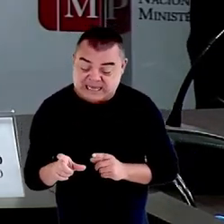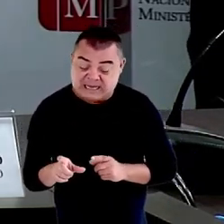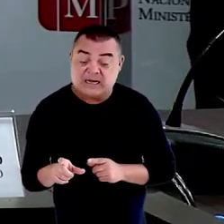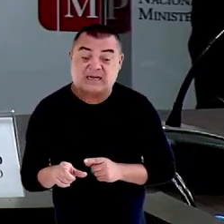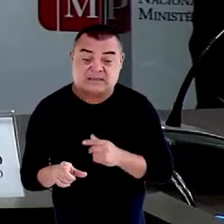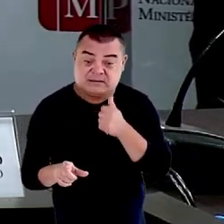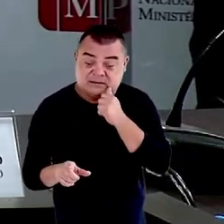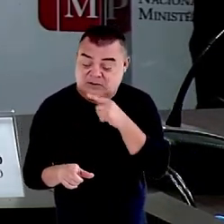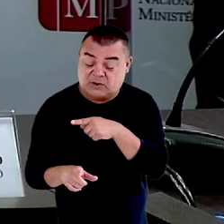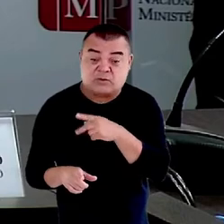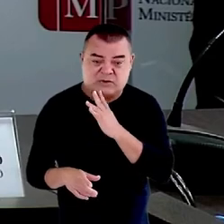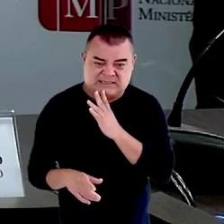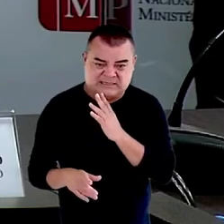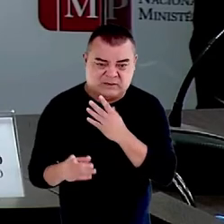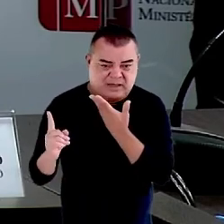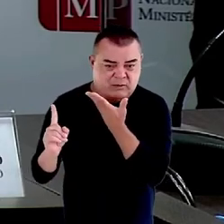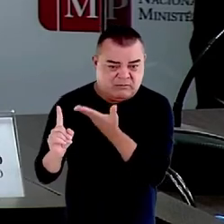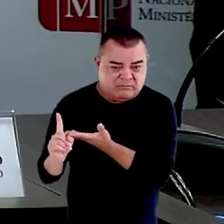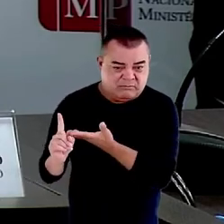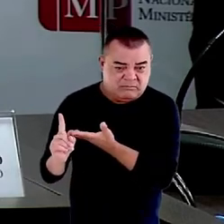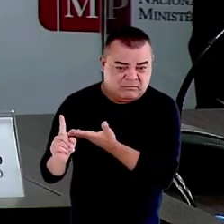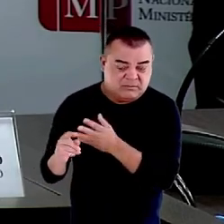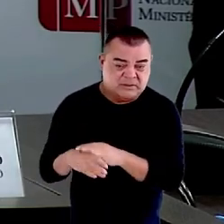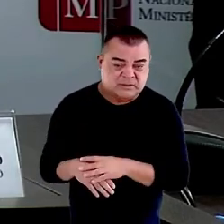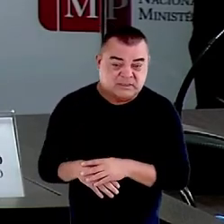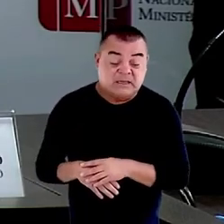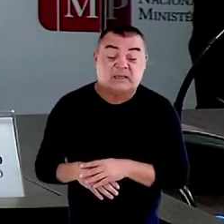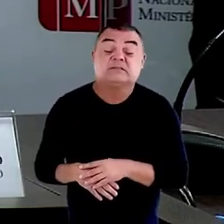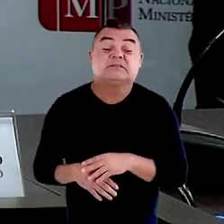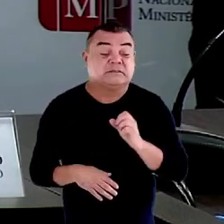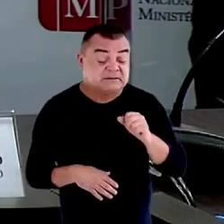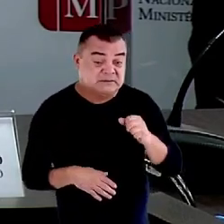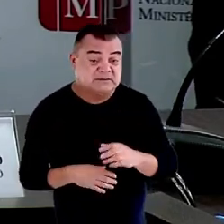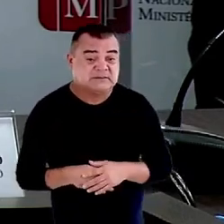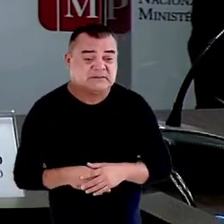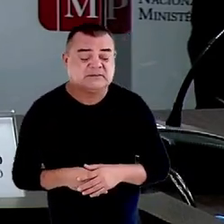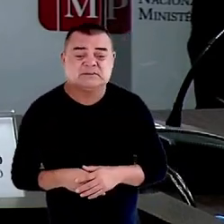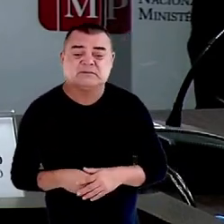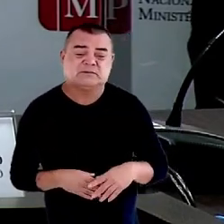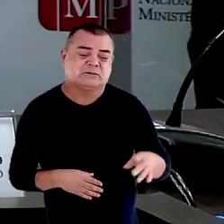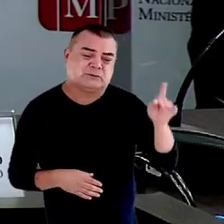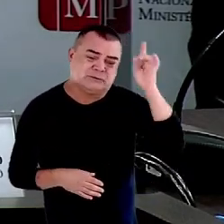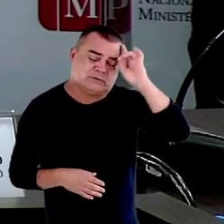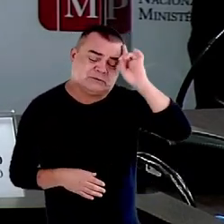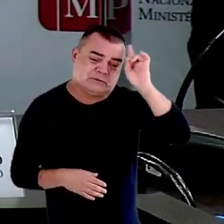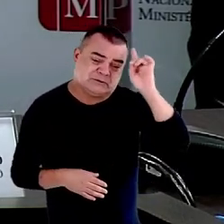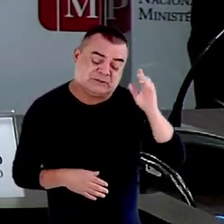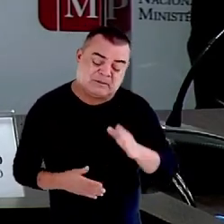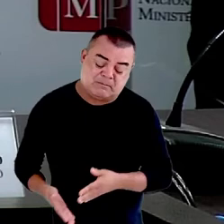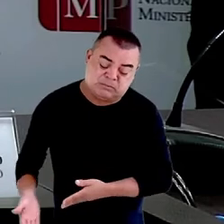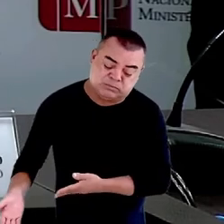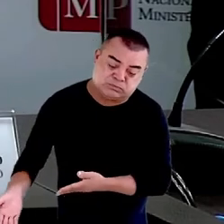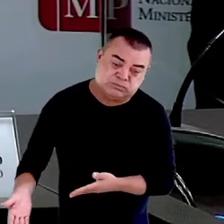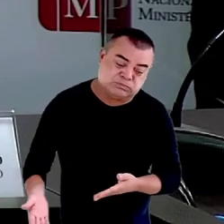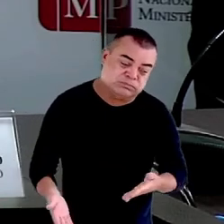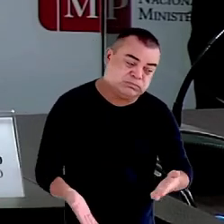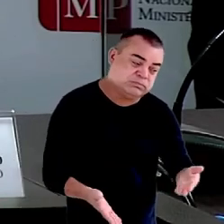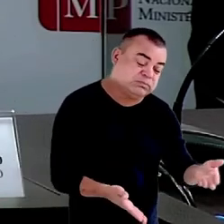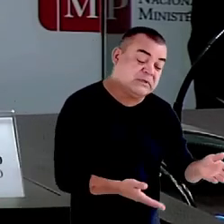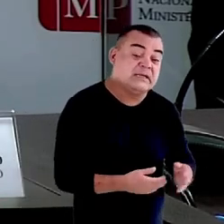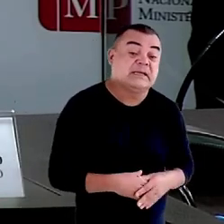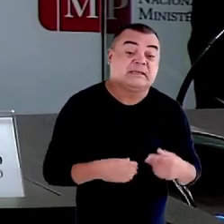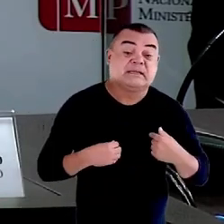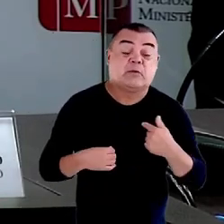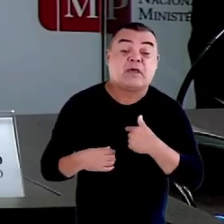Ela disse, não, conheço, sim, todos os dias ele passa na minha quitanda e eu tinha dado autorização a